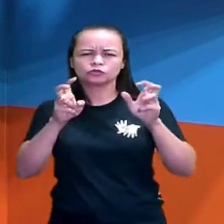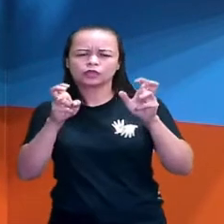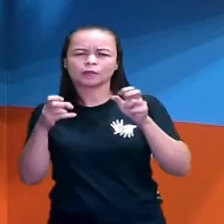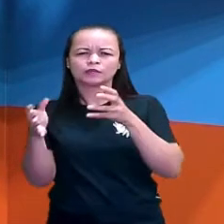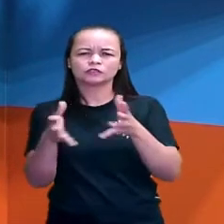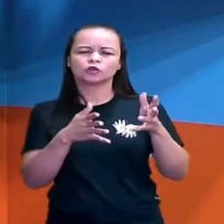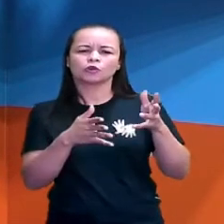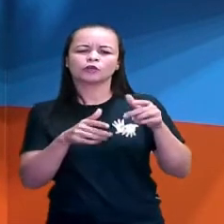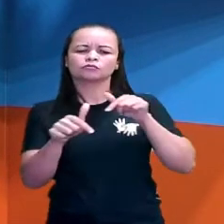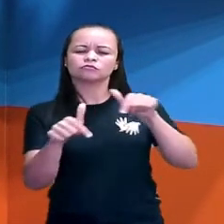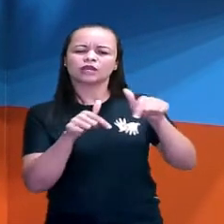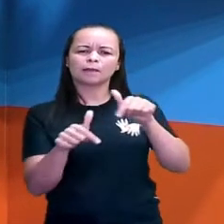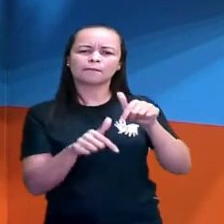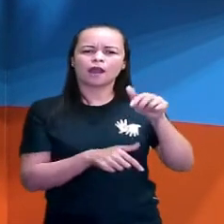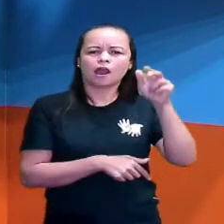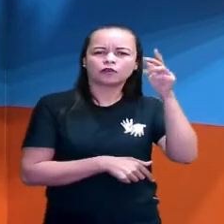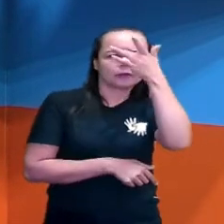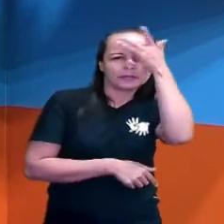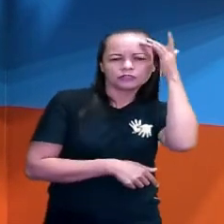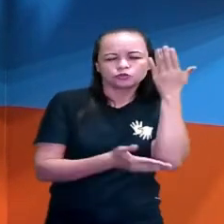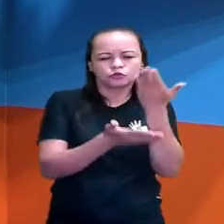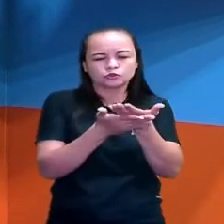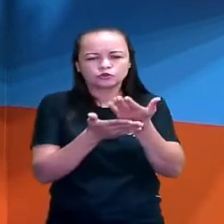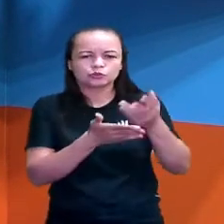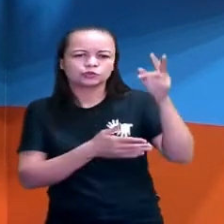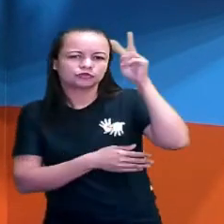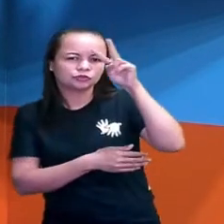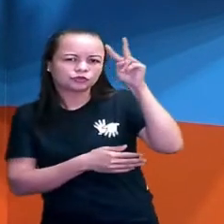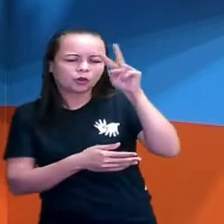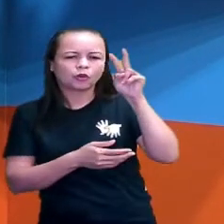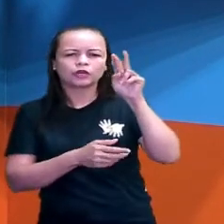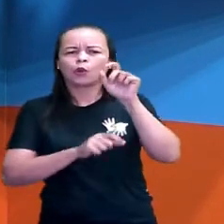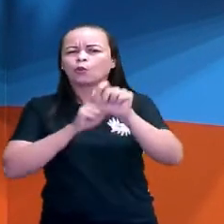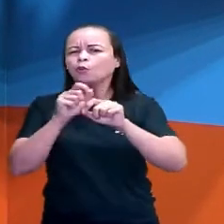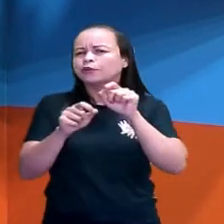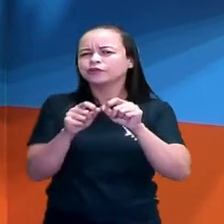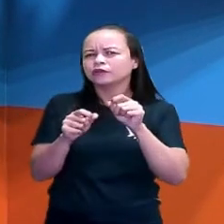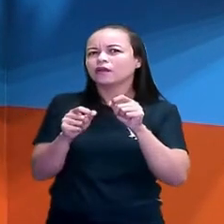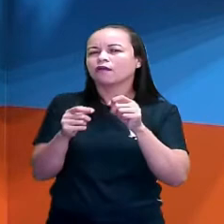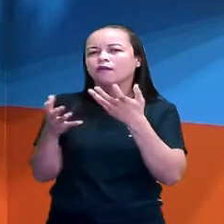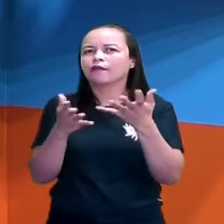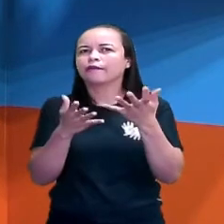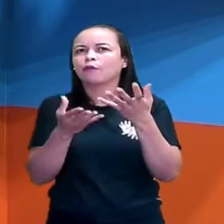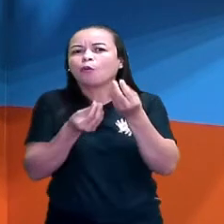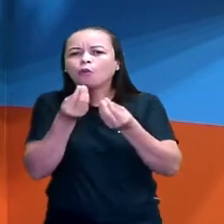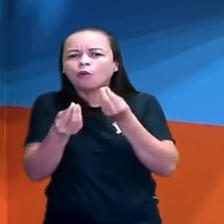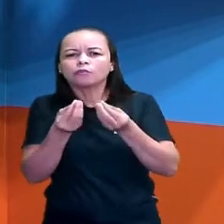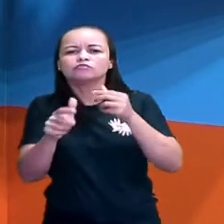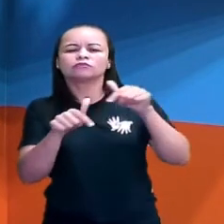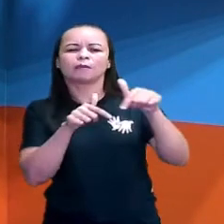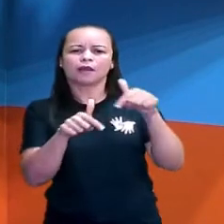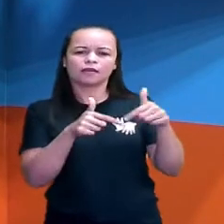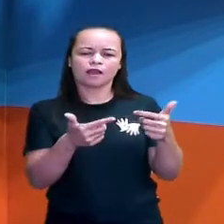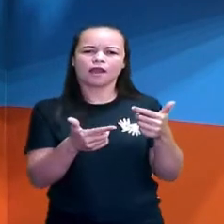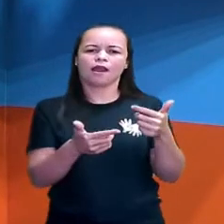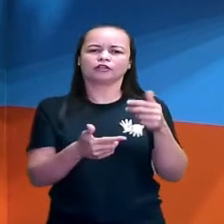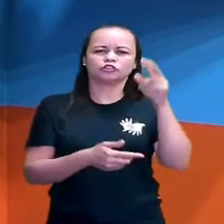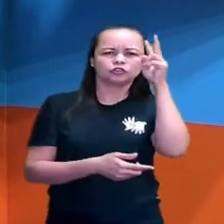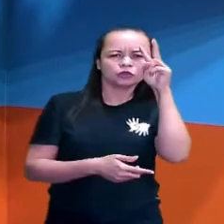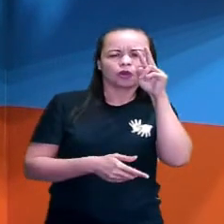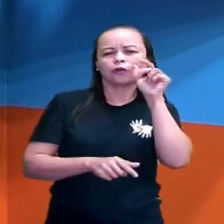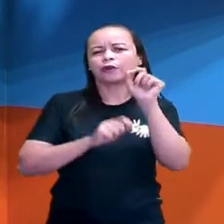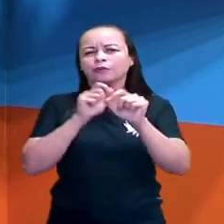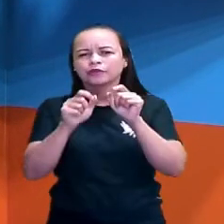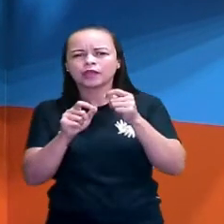trabalho do historiador, o que ele faz, como ele faz, o que é história, por que a gente precisa estudar história, qual a importância da